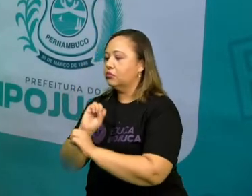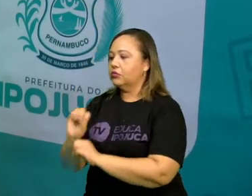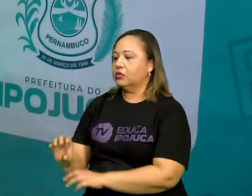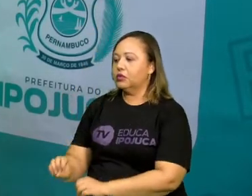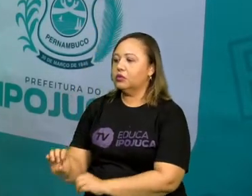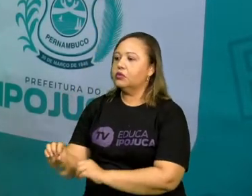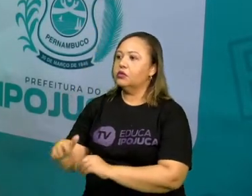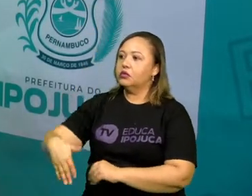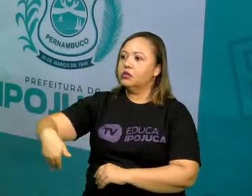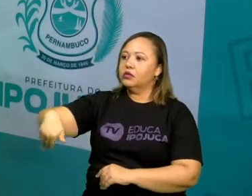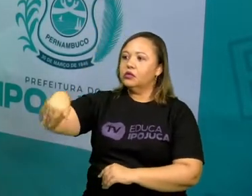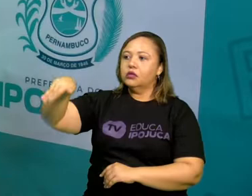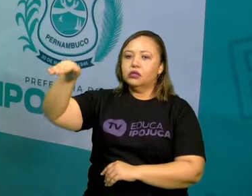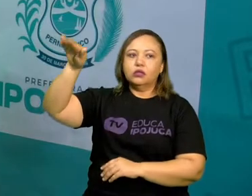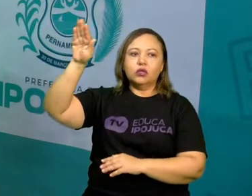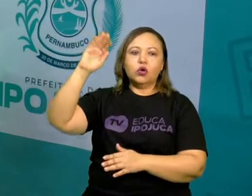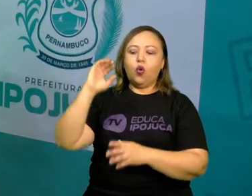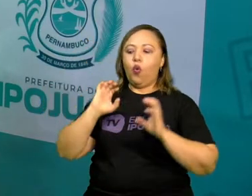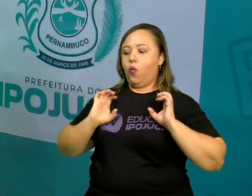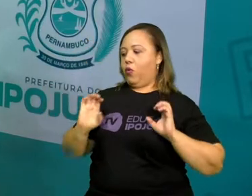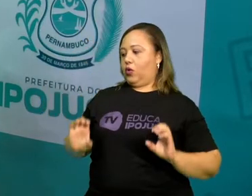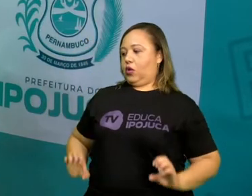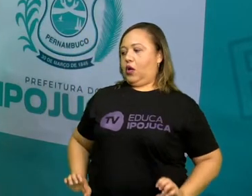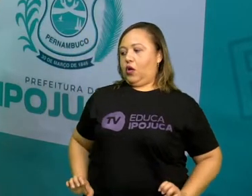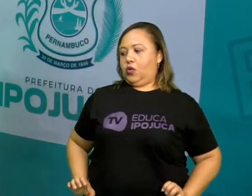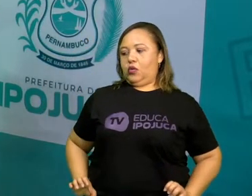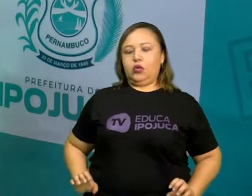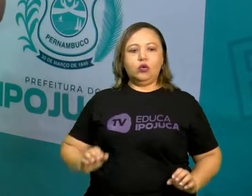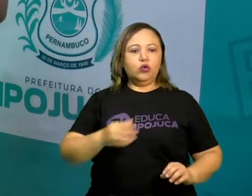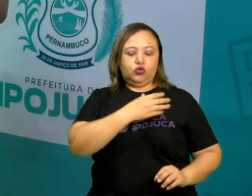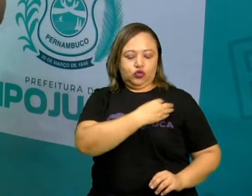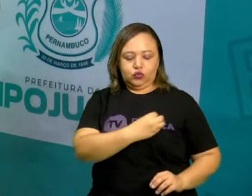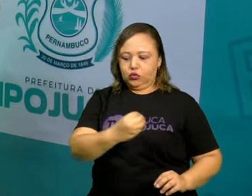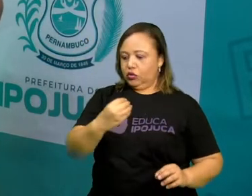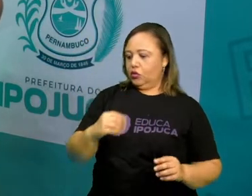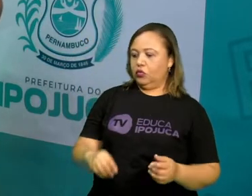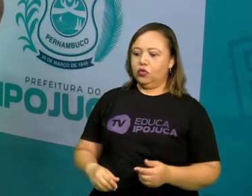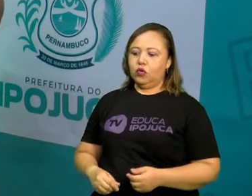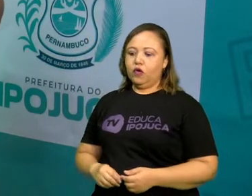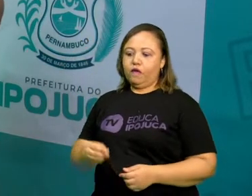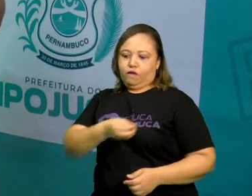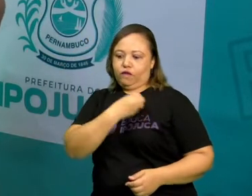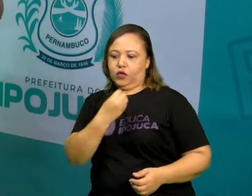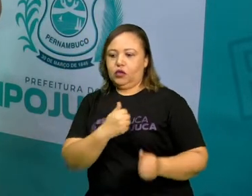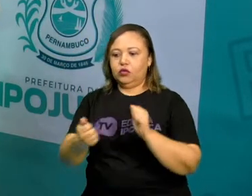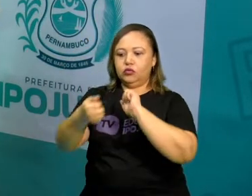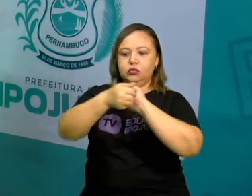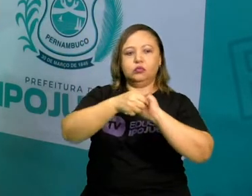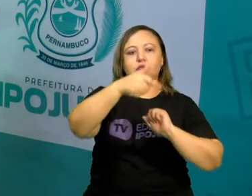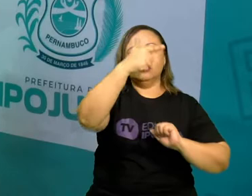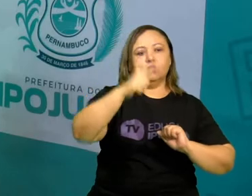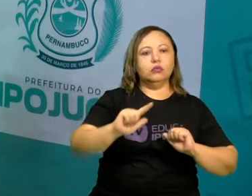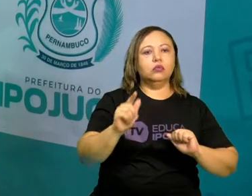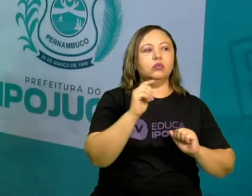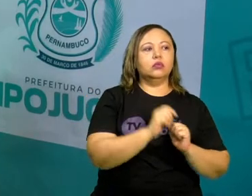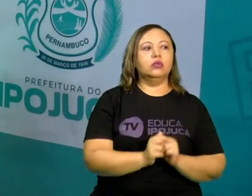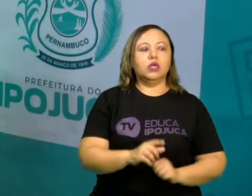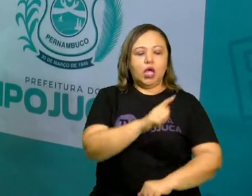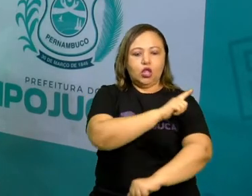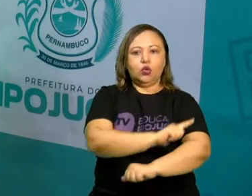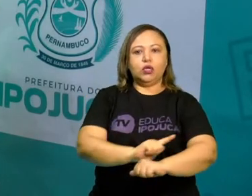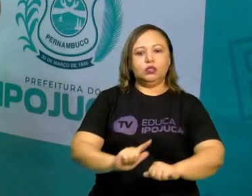Como ele deve se comportar. Como ele deve conviver com outras pessoas. As formas de educação